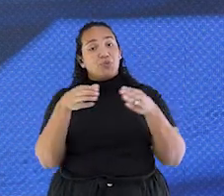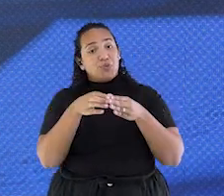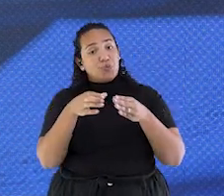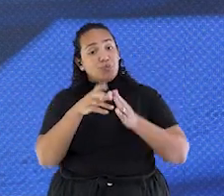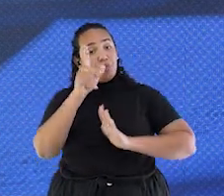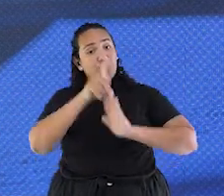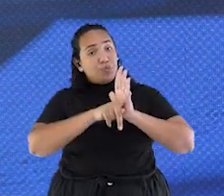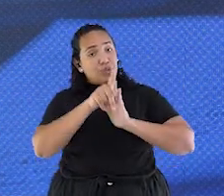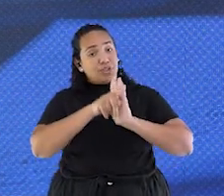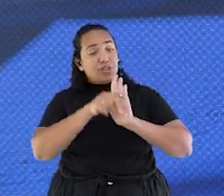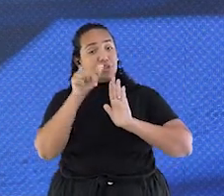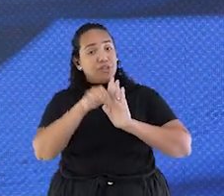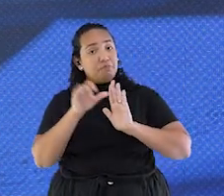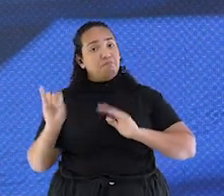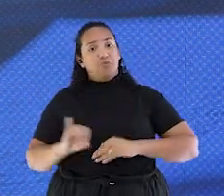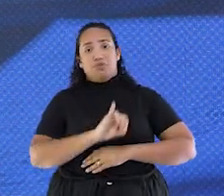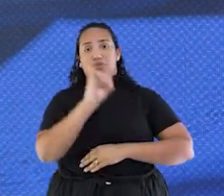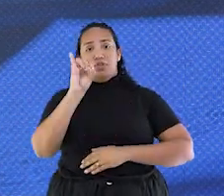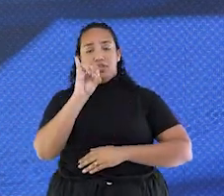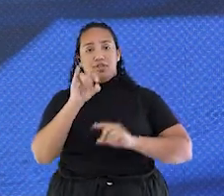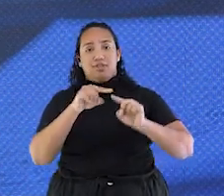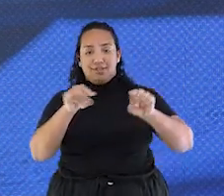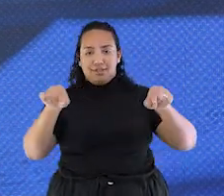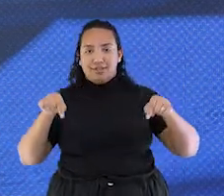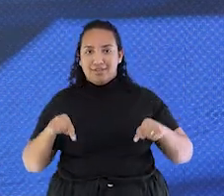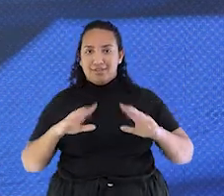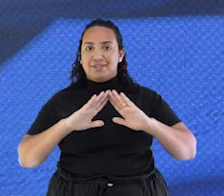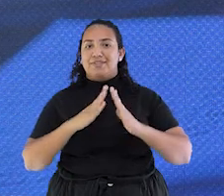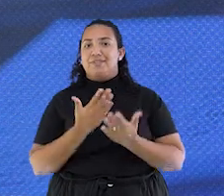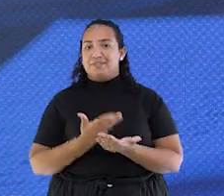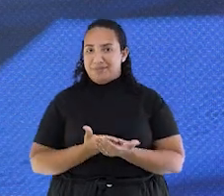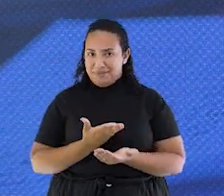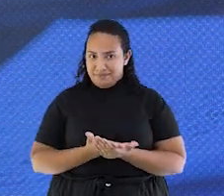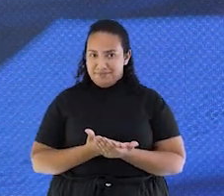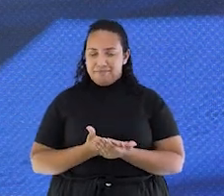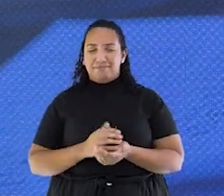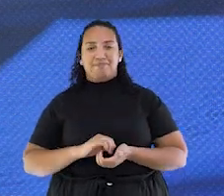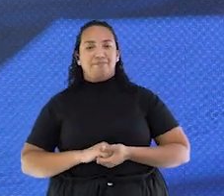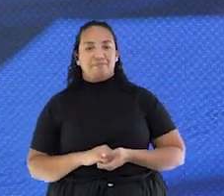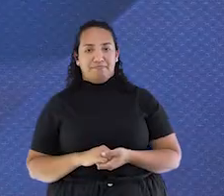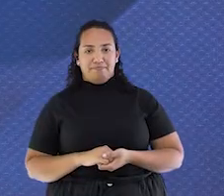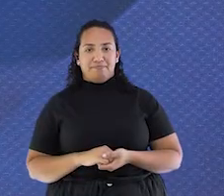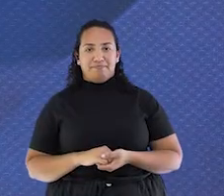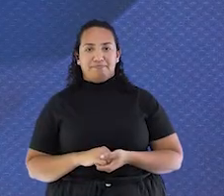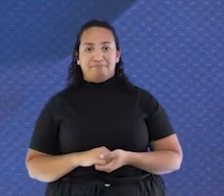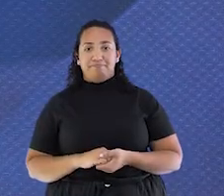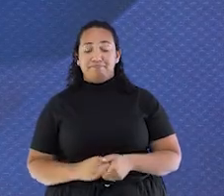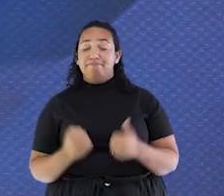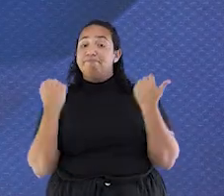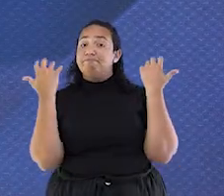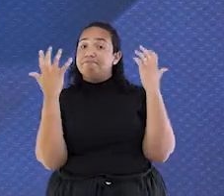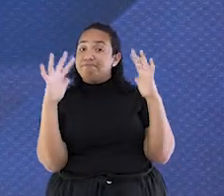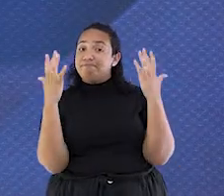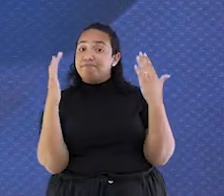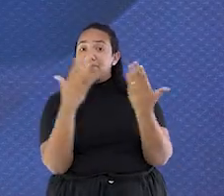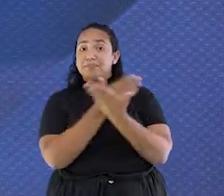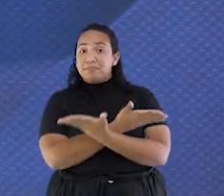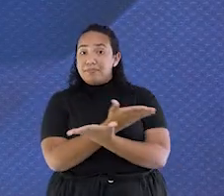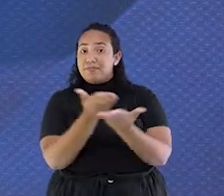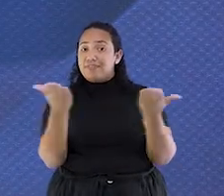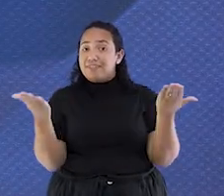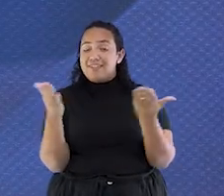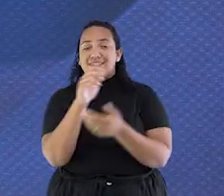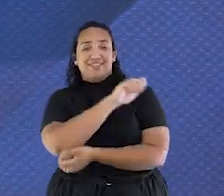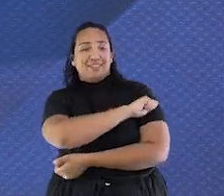esse projeto tão relevante para os estudantes da EMEF, Arthur da Costa e Silva. Parabéns a toda